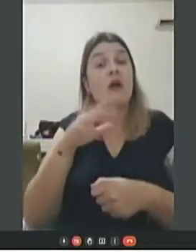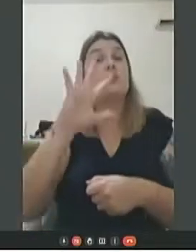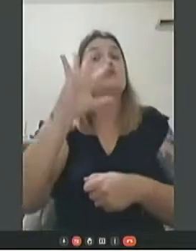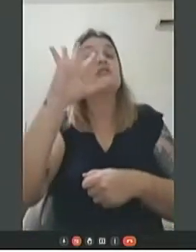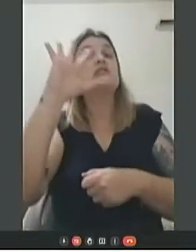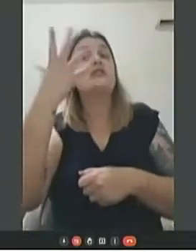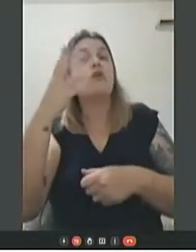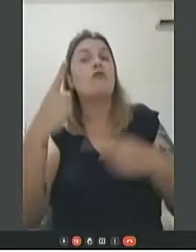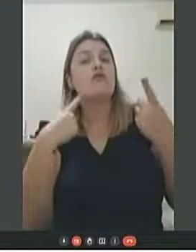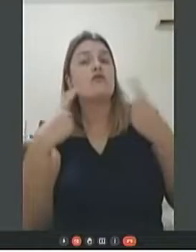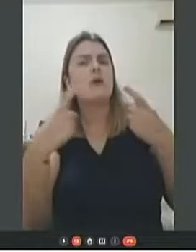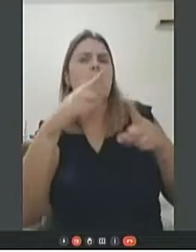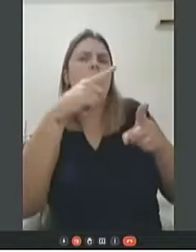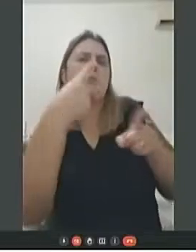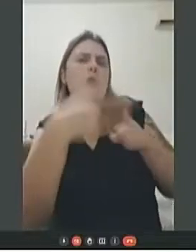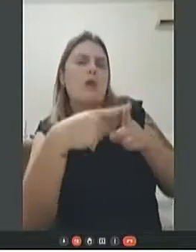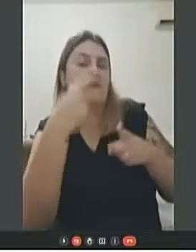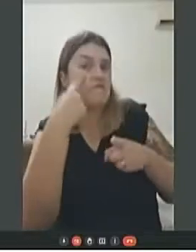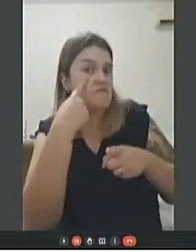Então, gente usa esse aqui.